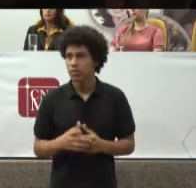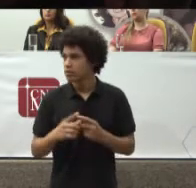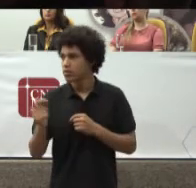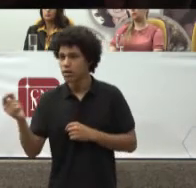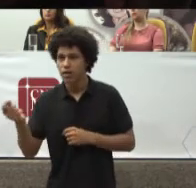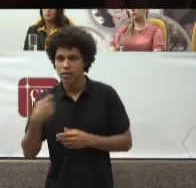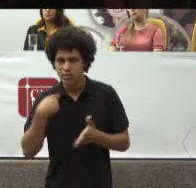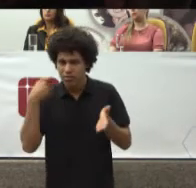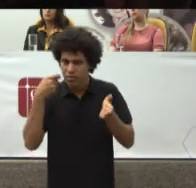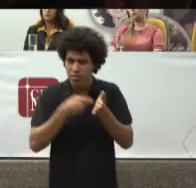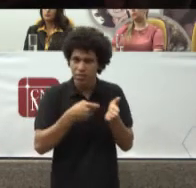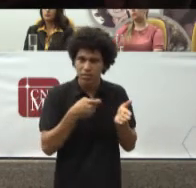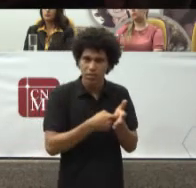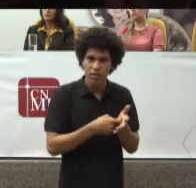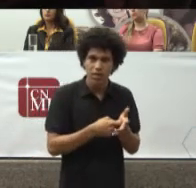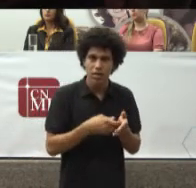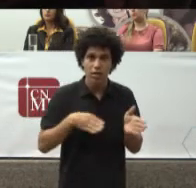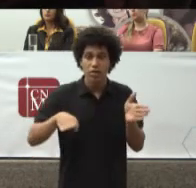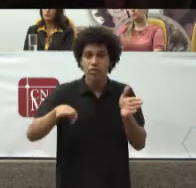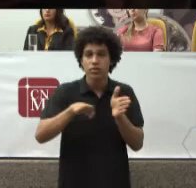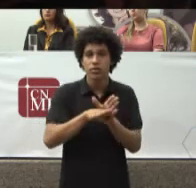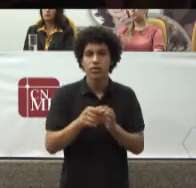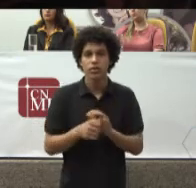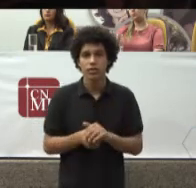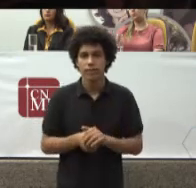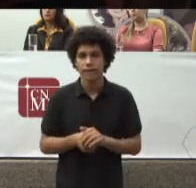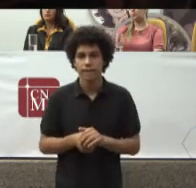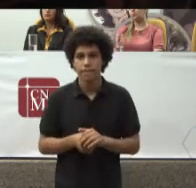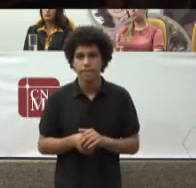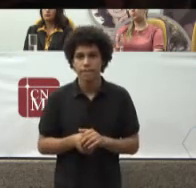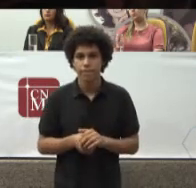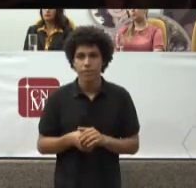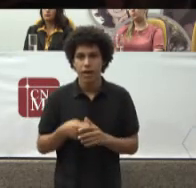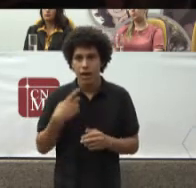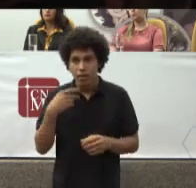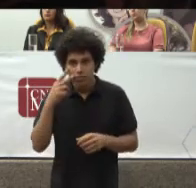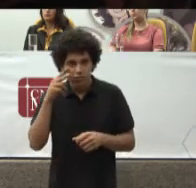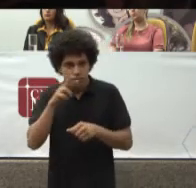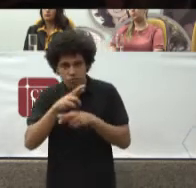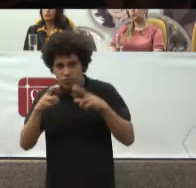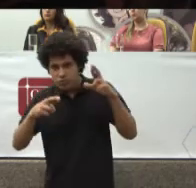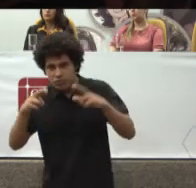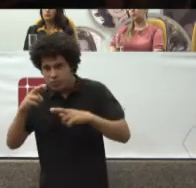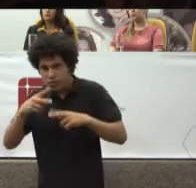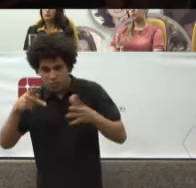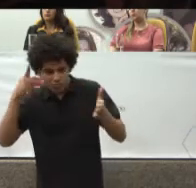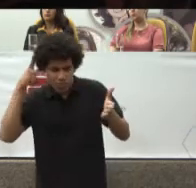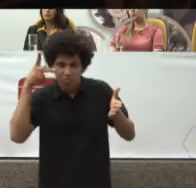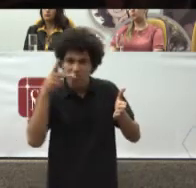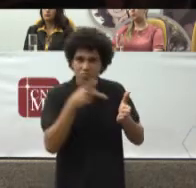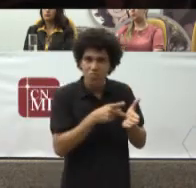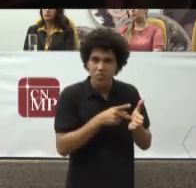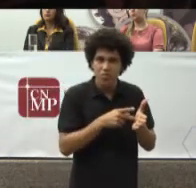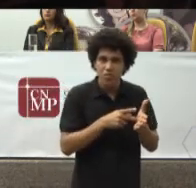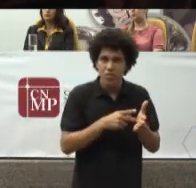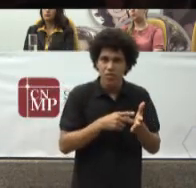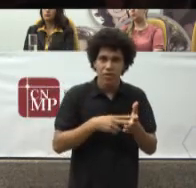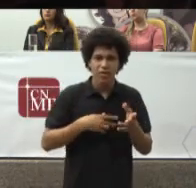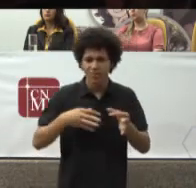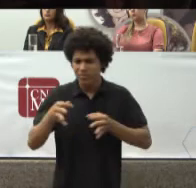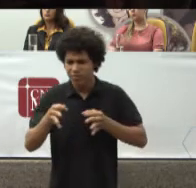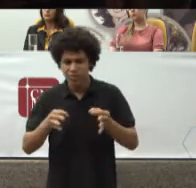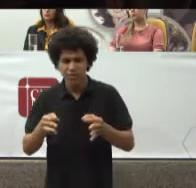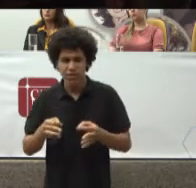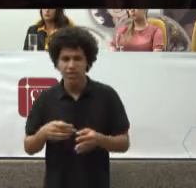Tentativas Chegar A investigação Eficiente Da criminalidade Organizada